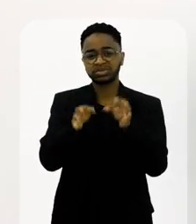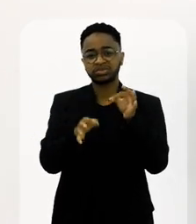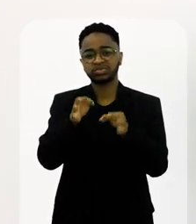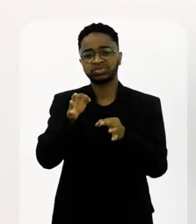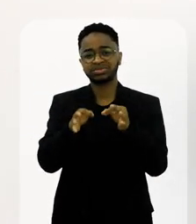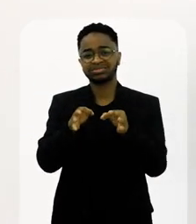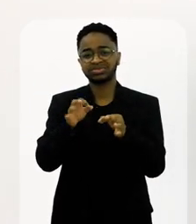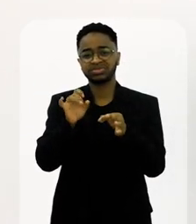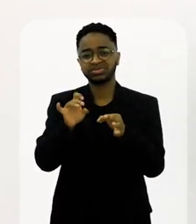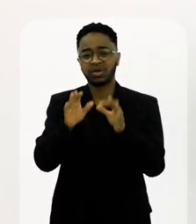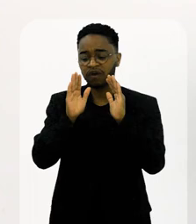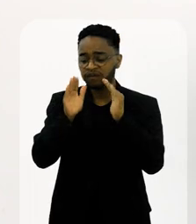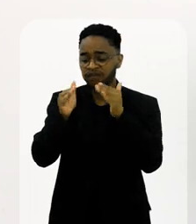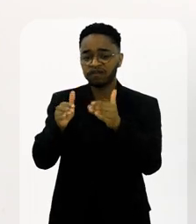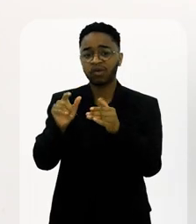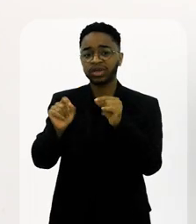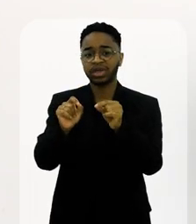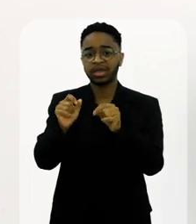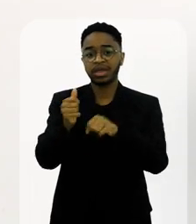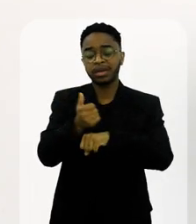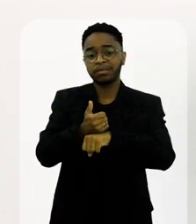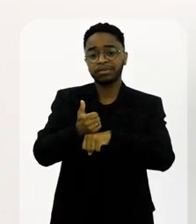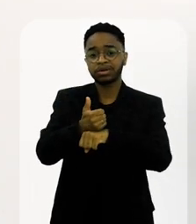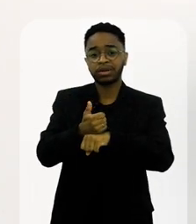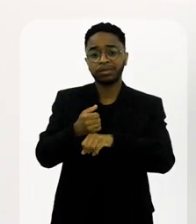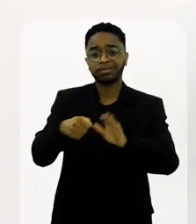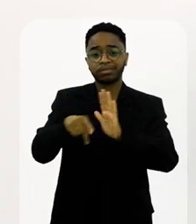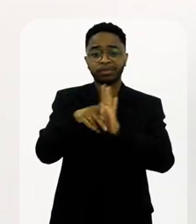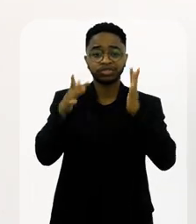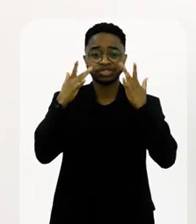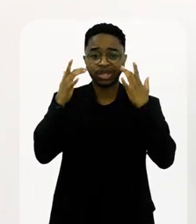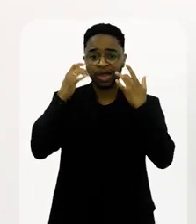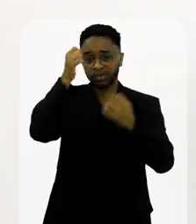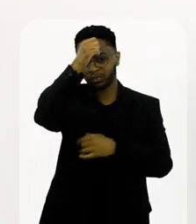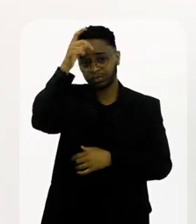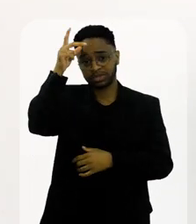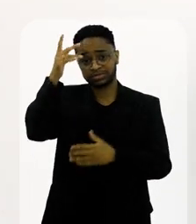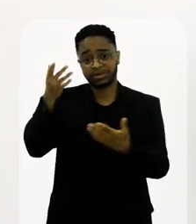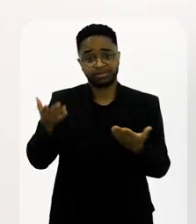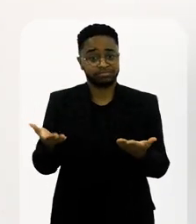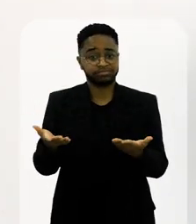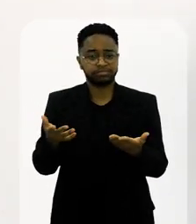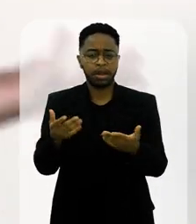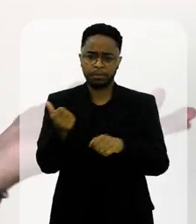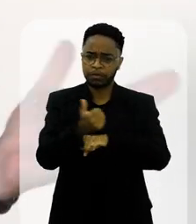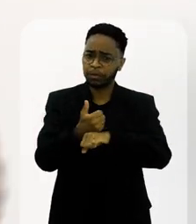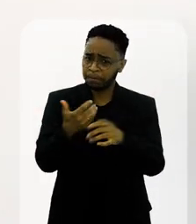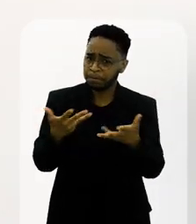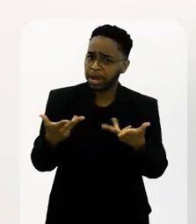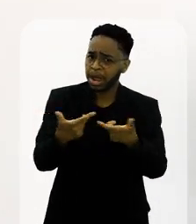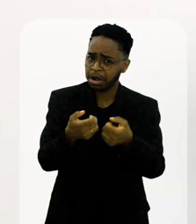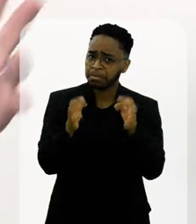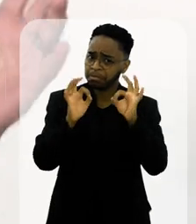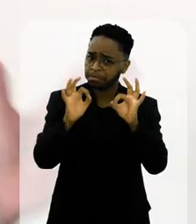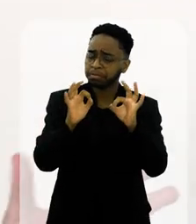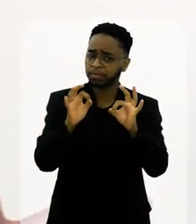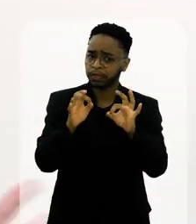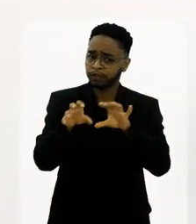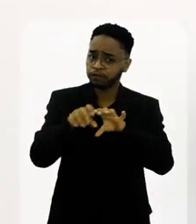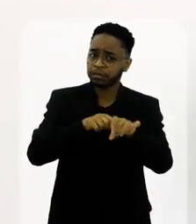é um julgamento feito quase exclusivamente por profissionais que vêm do Teatro Municipal do Rio de Janeiro. Profissionais incríveis, profissionais